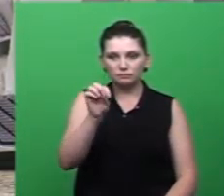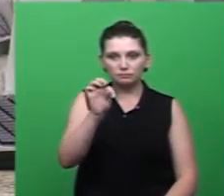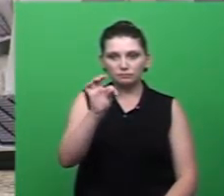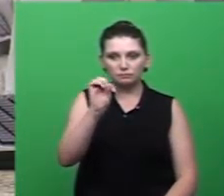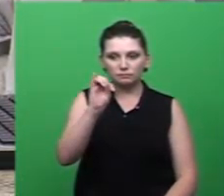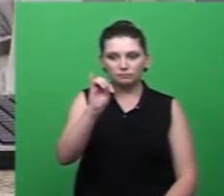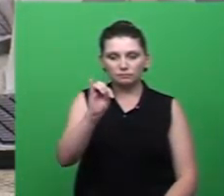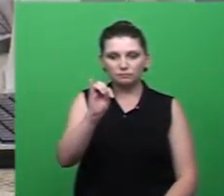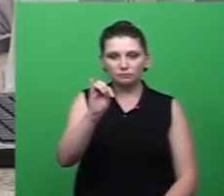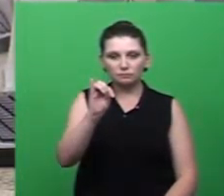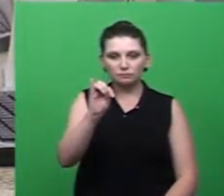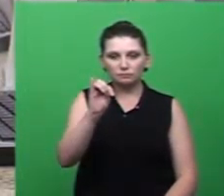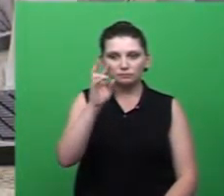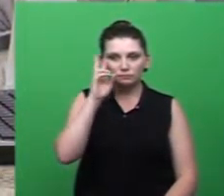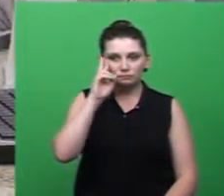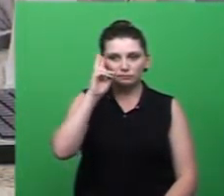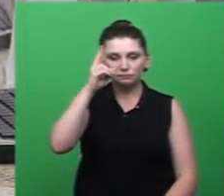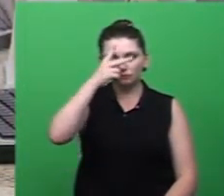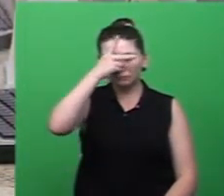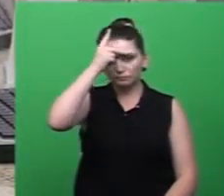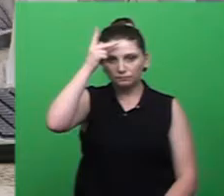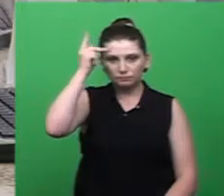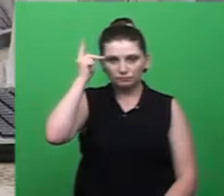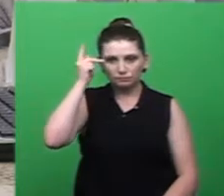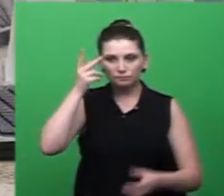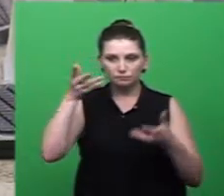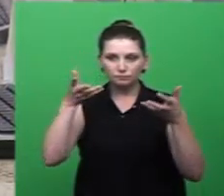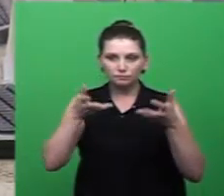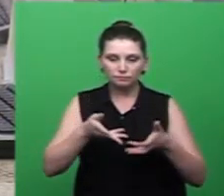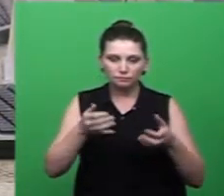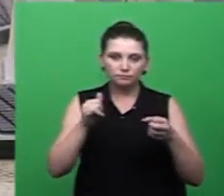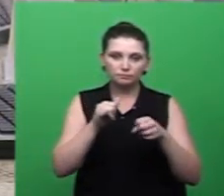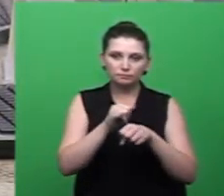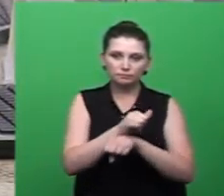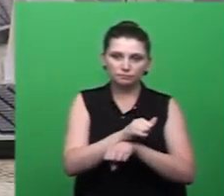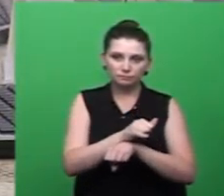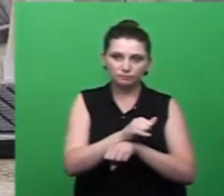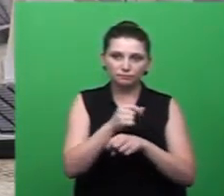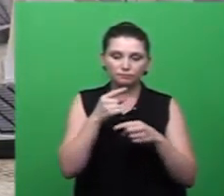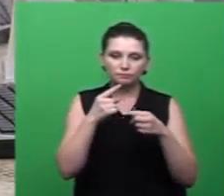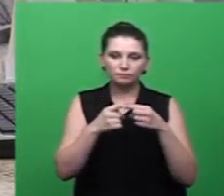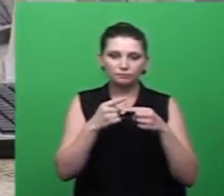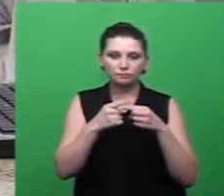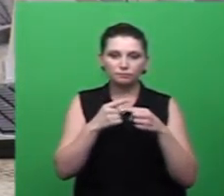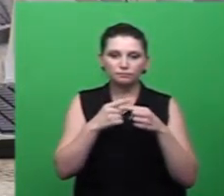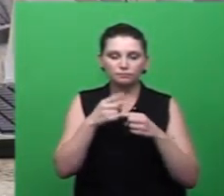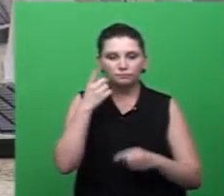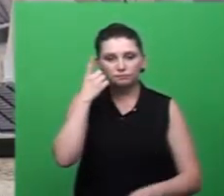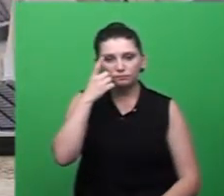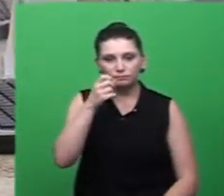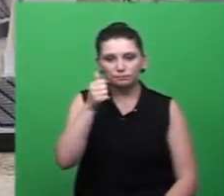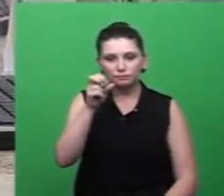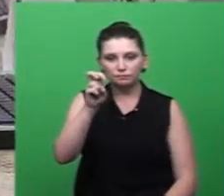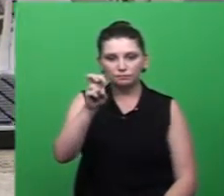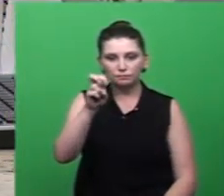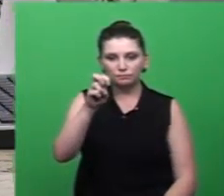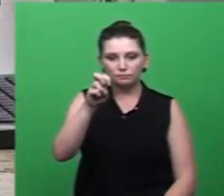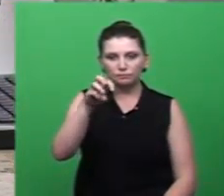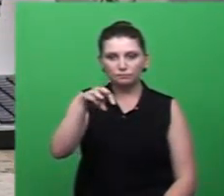Teixeira. Senhor presidente, Daniel Freita. Justificativa de ausência em sessão do dia 15 de 3 de 2016.